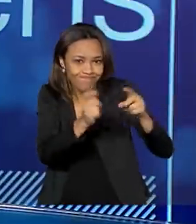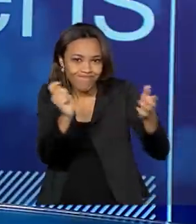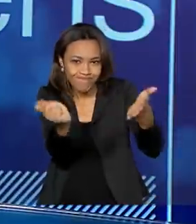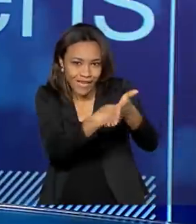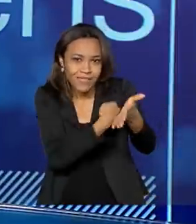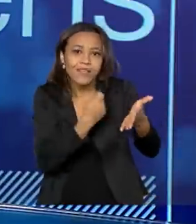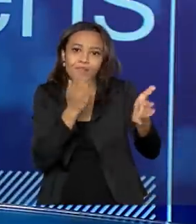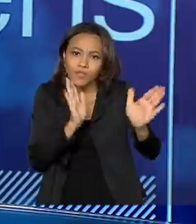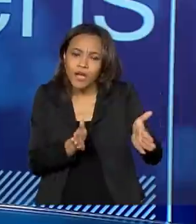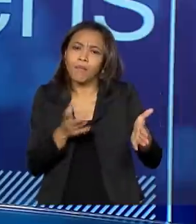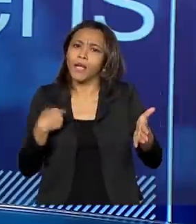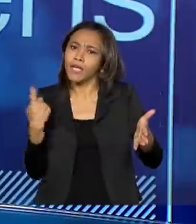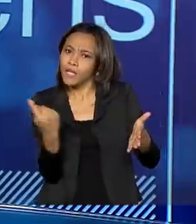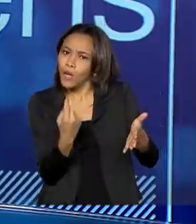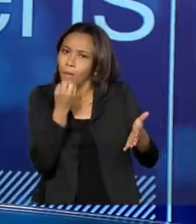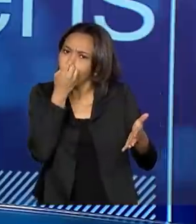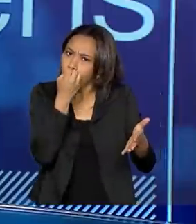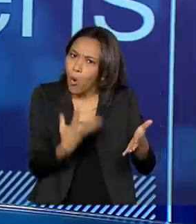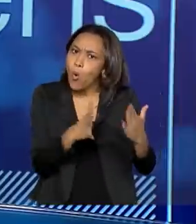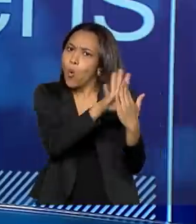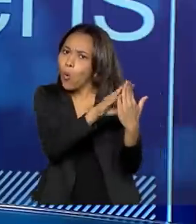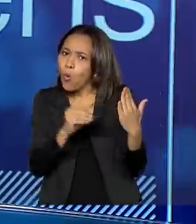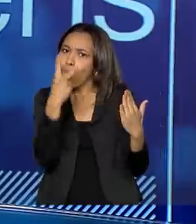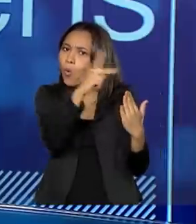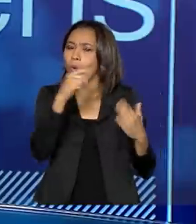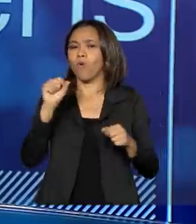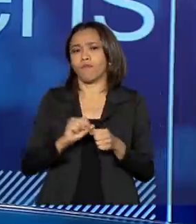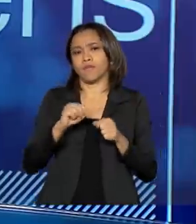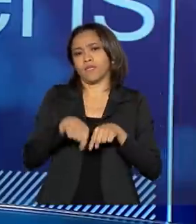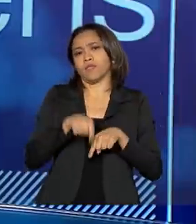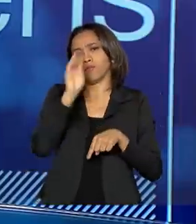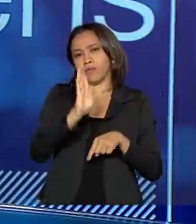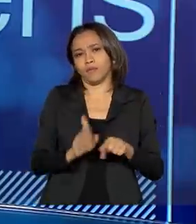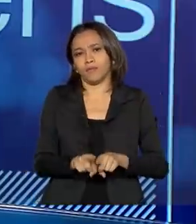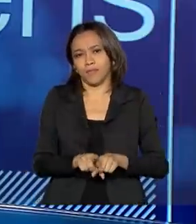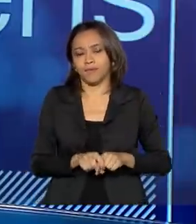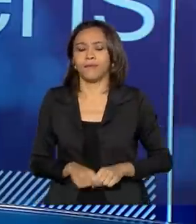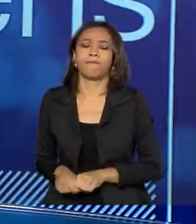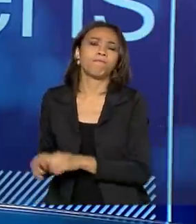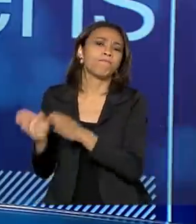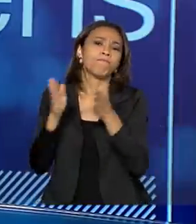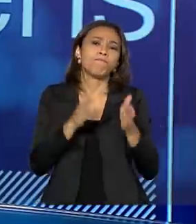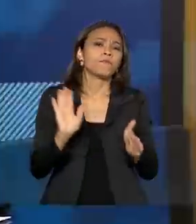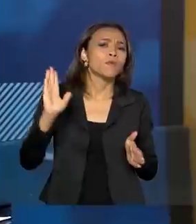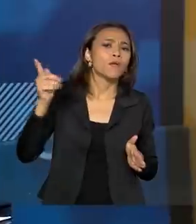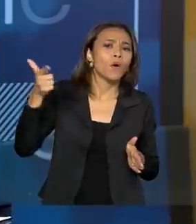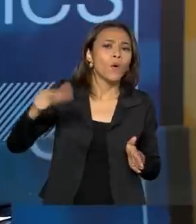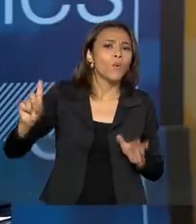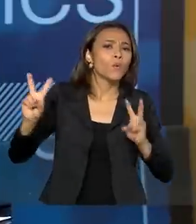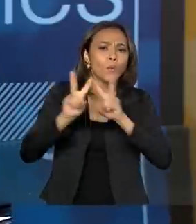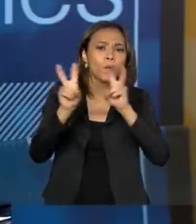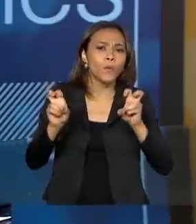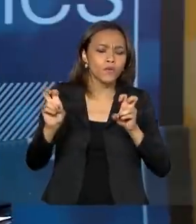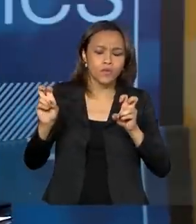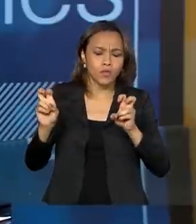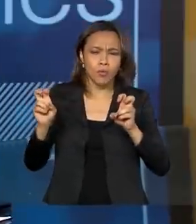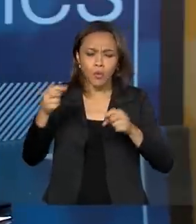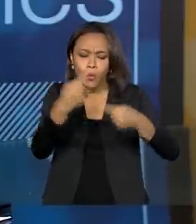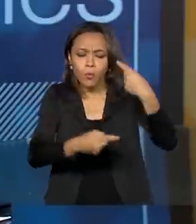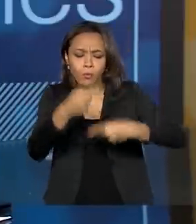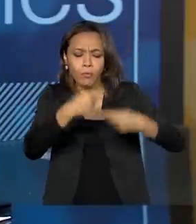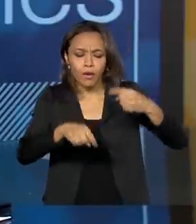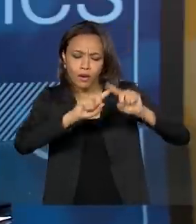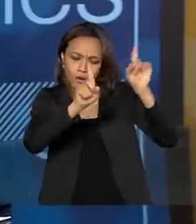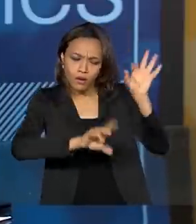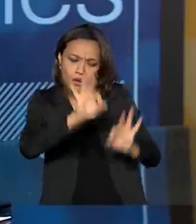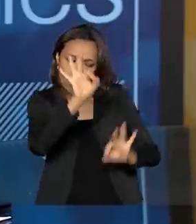colocar essas boas práticas aqui no Brasil também. E em relação ao Plano Nacional de Políticas sobre Drogas,